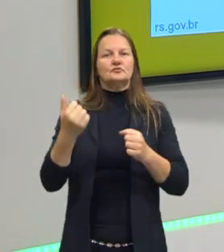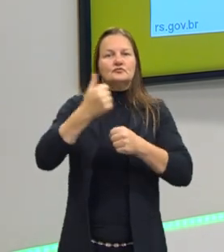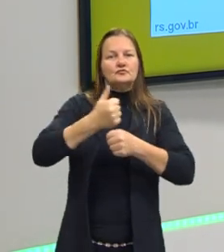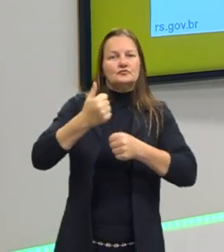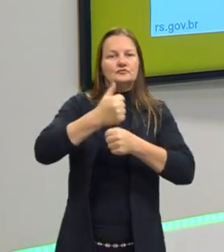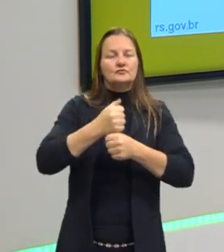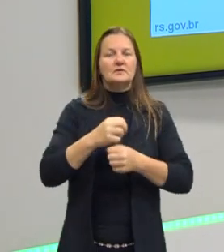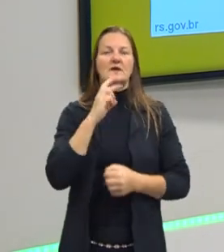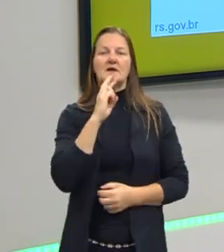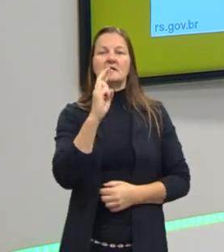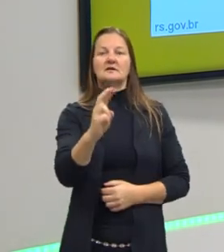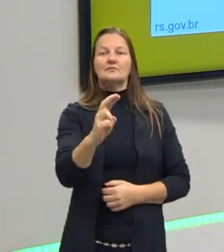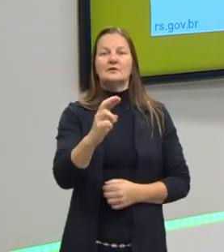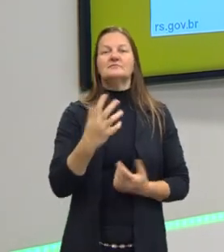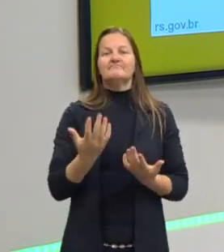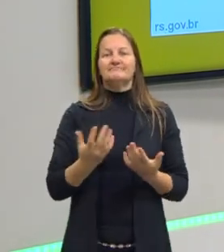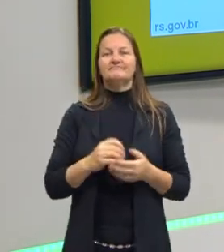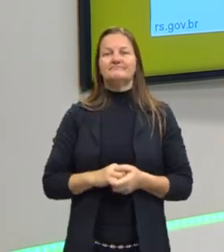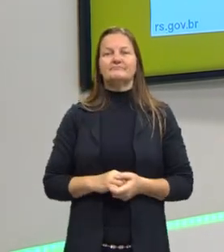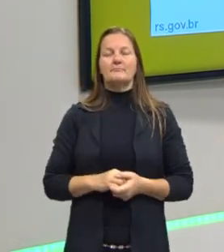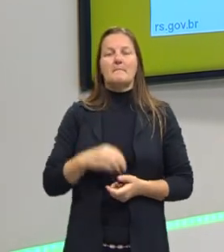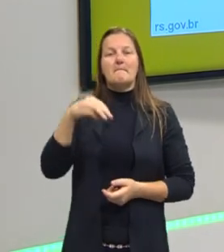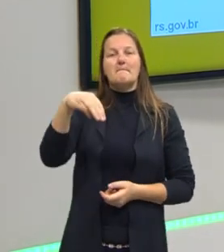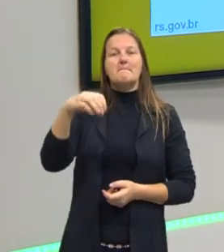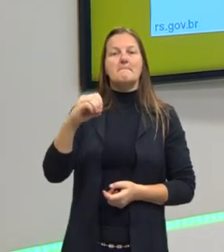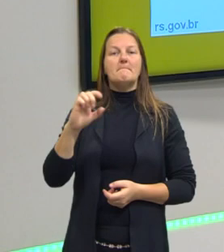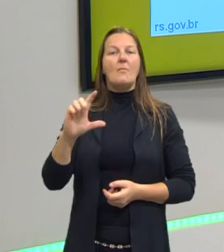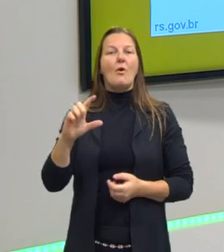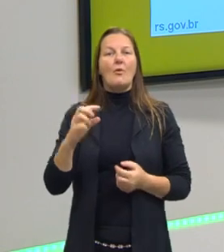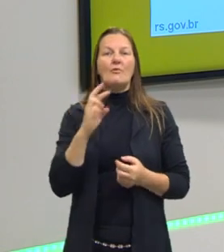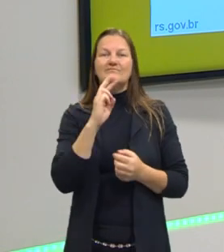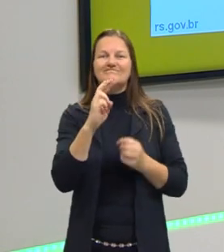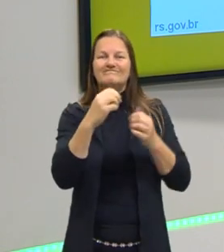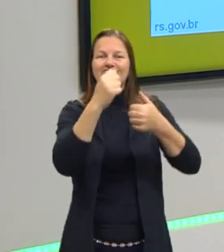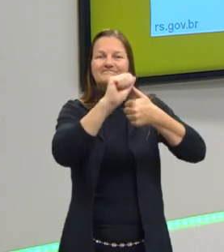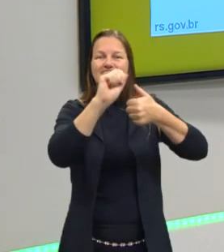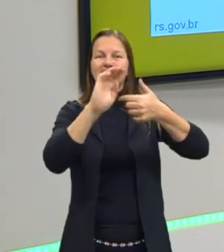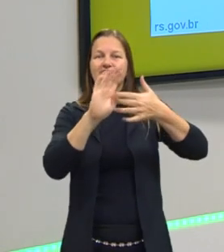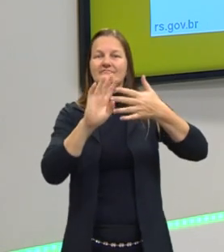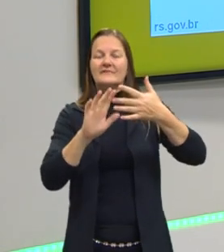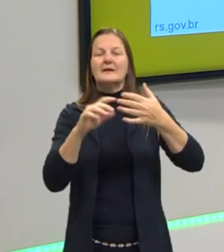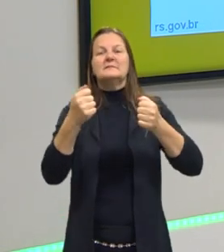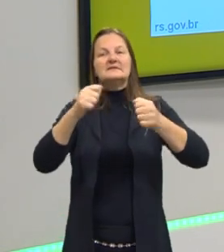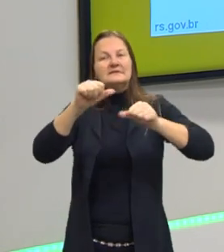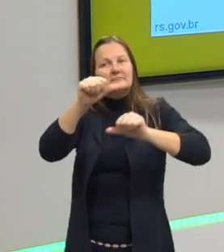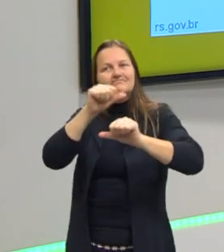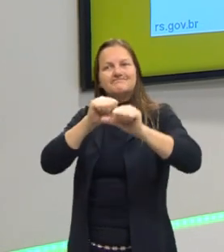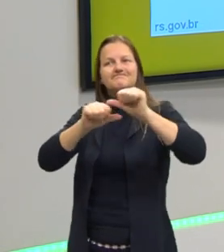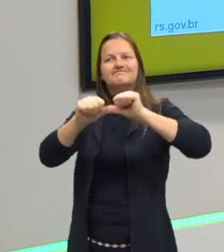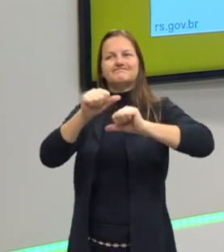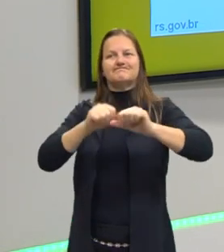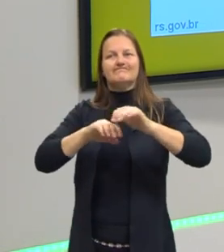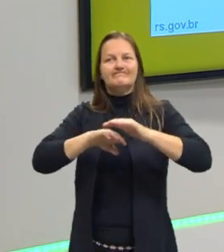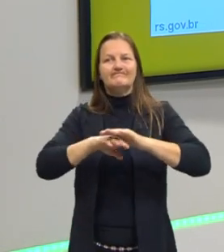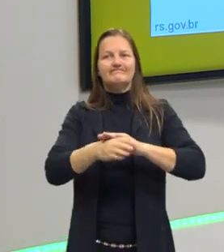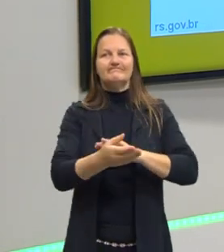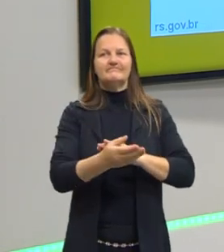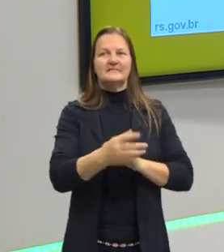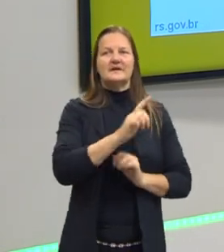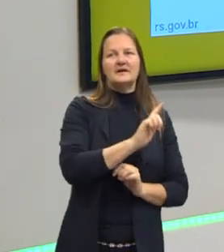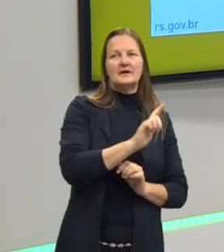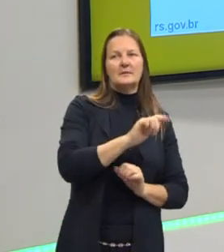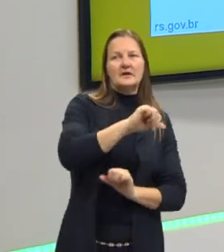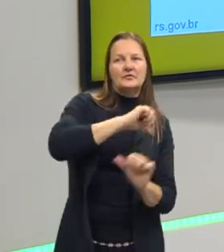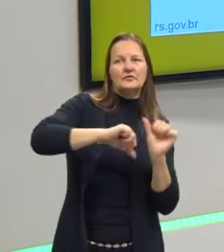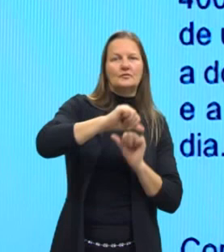que a resposta, gente, é em mols. Então, eu preciso fazer essa conversão de gramas para mols. Mas, a